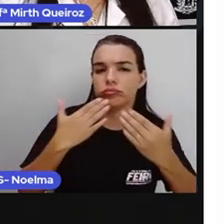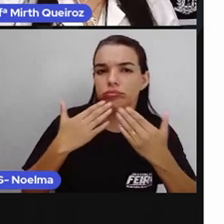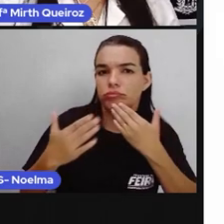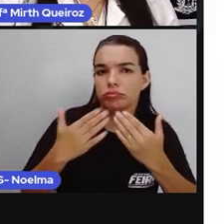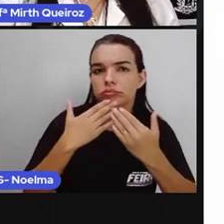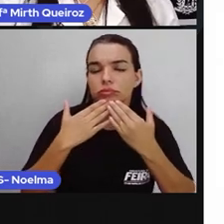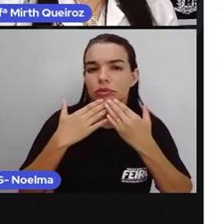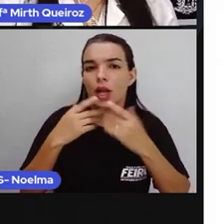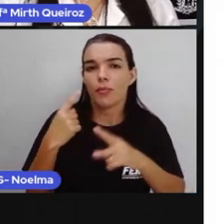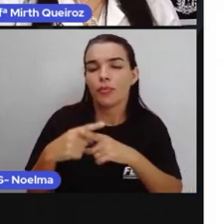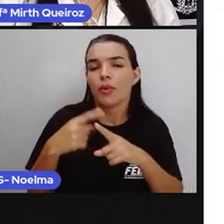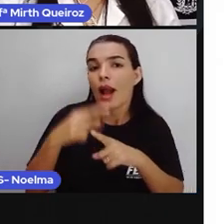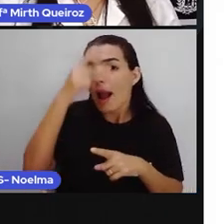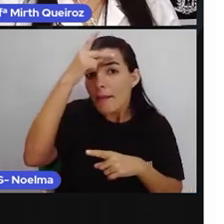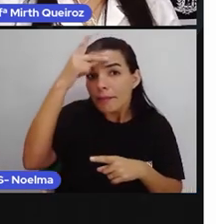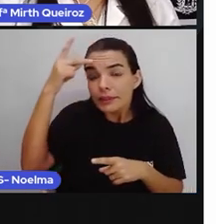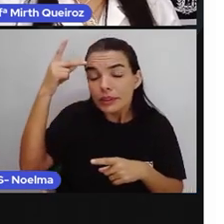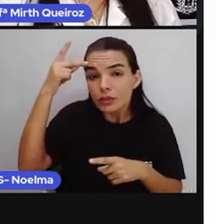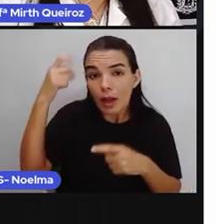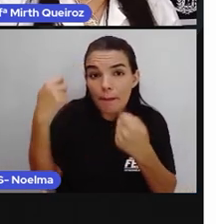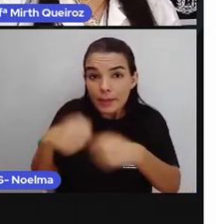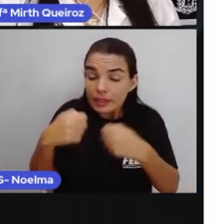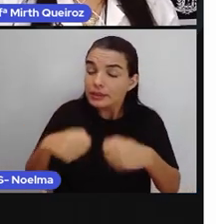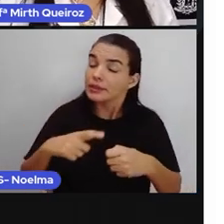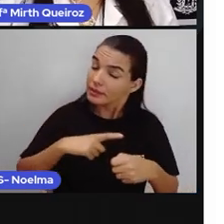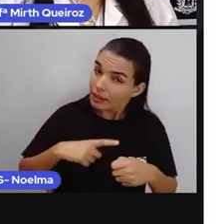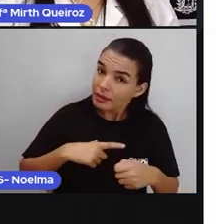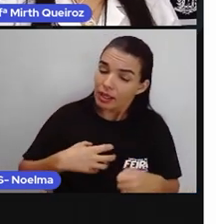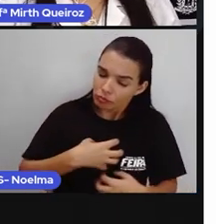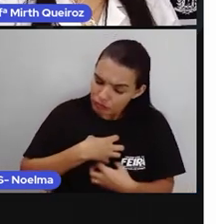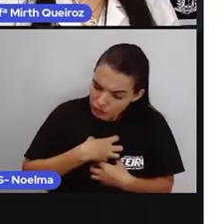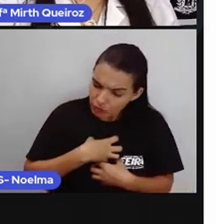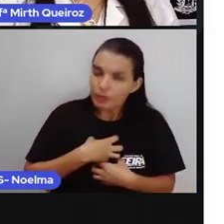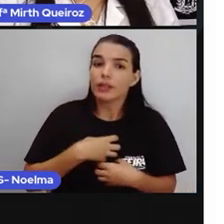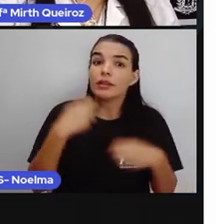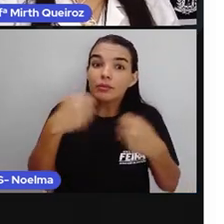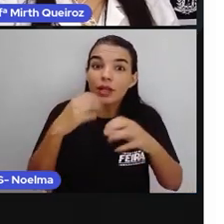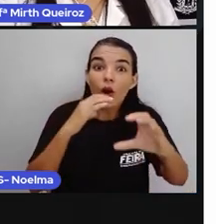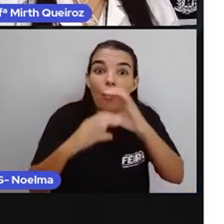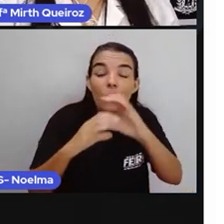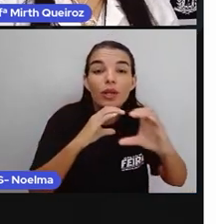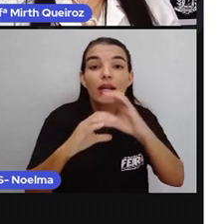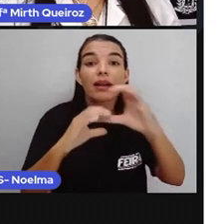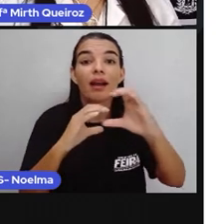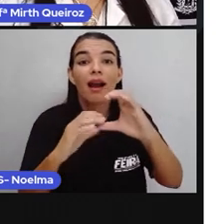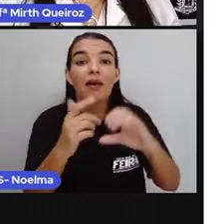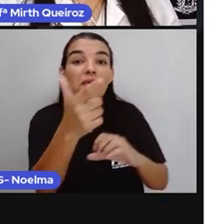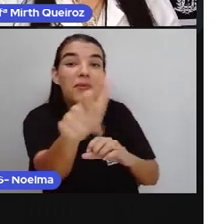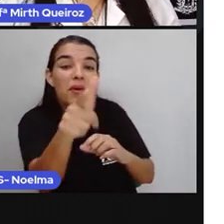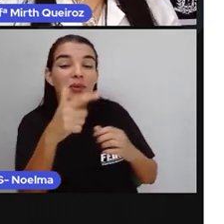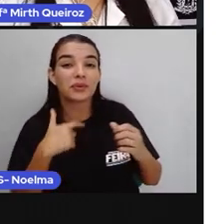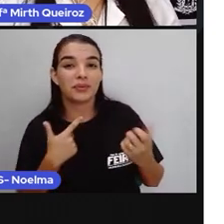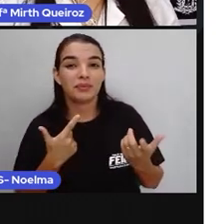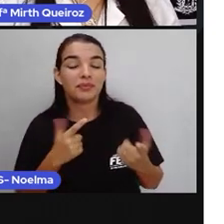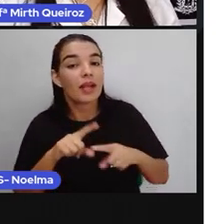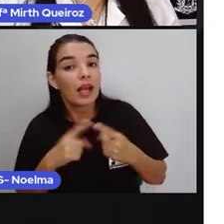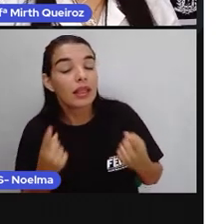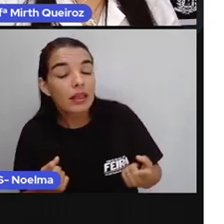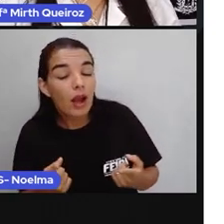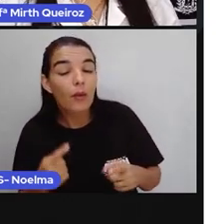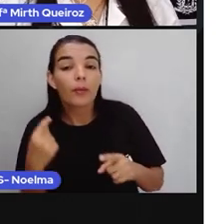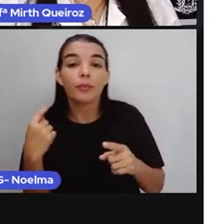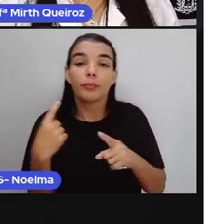e se sente, sente essa necessidade de interagir e comunicar-se com o outro. Foi aí, então, que